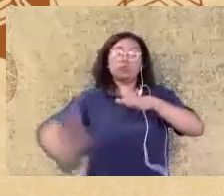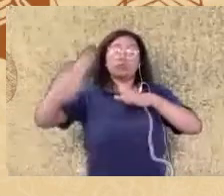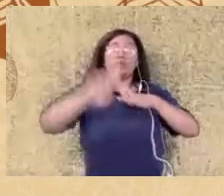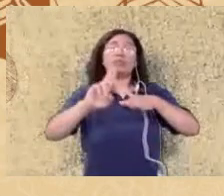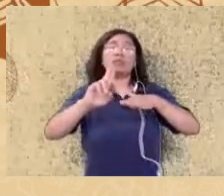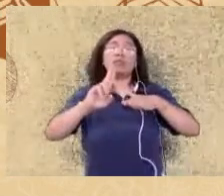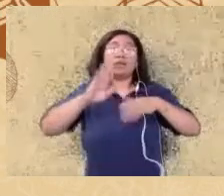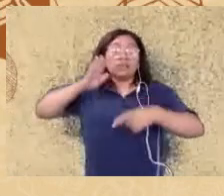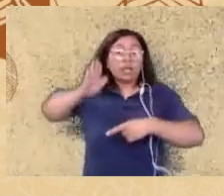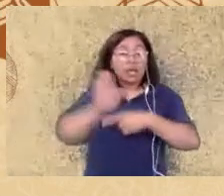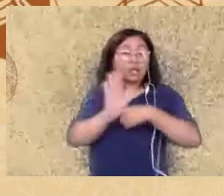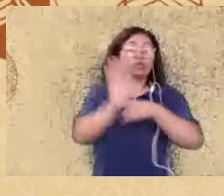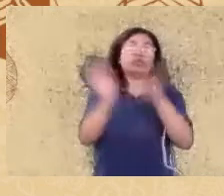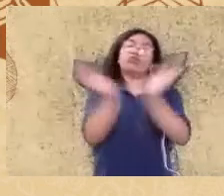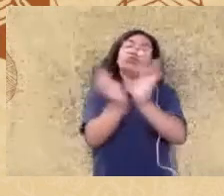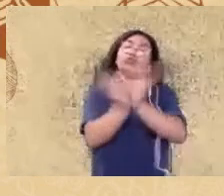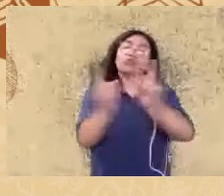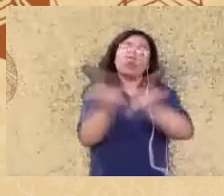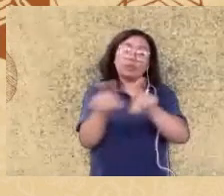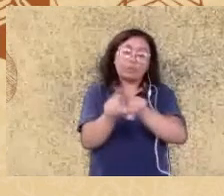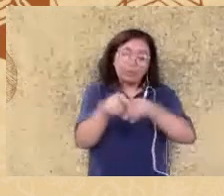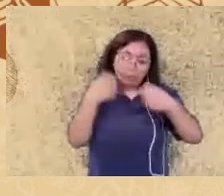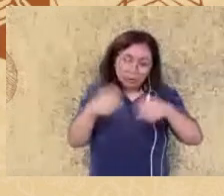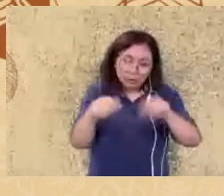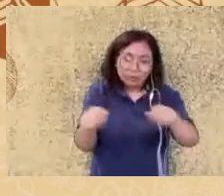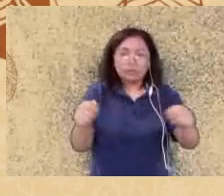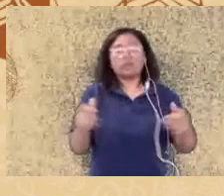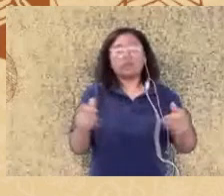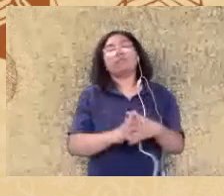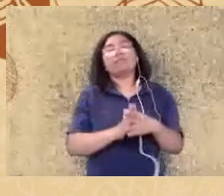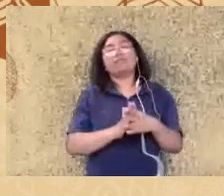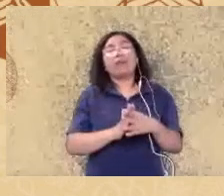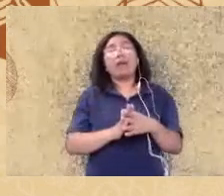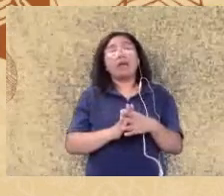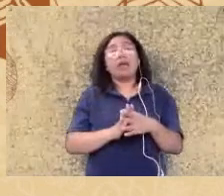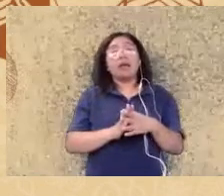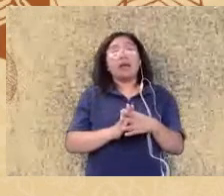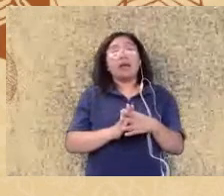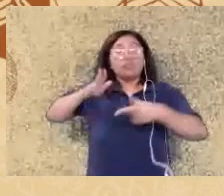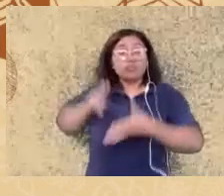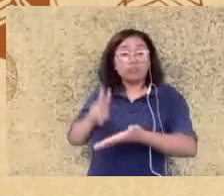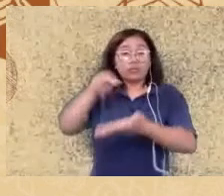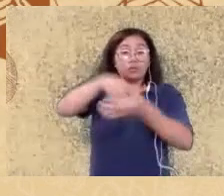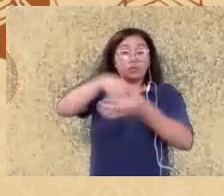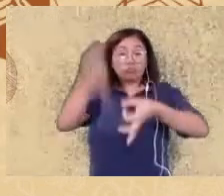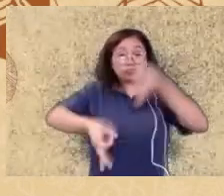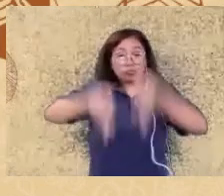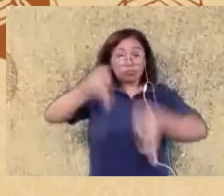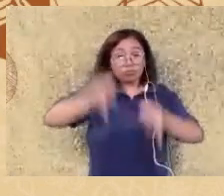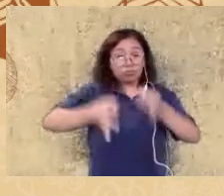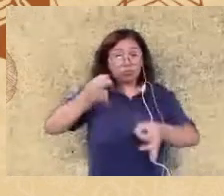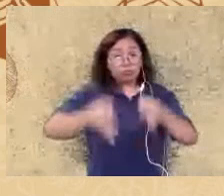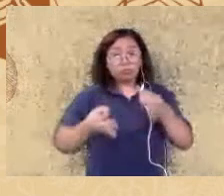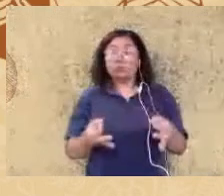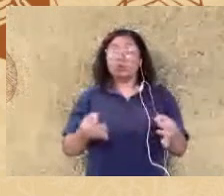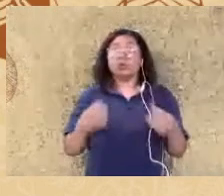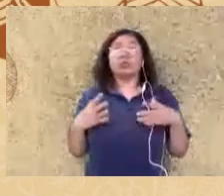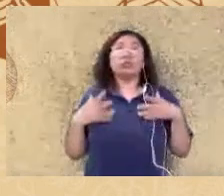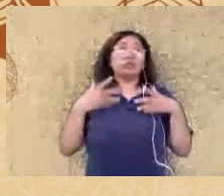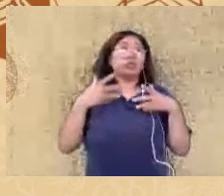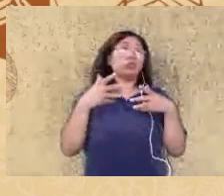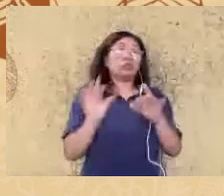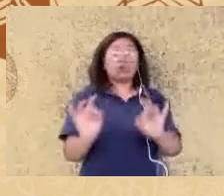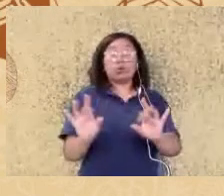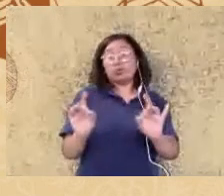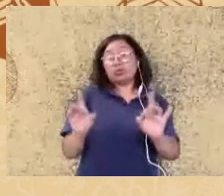avançar representação justa não basta simplesmente agora depois do Black Lives Matter colocar todos os negros para